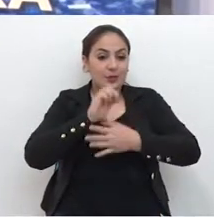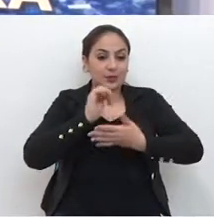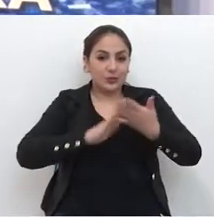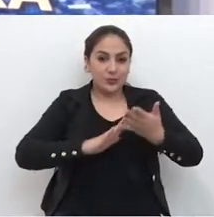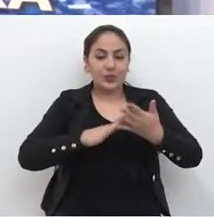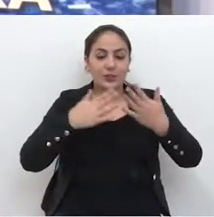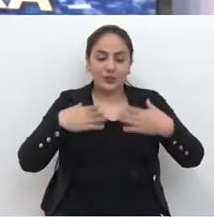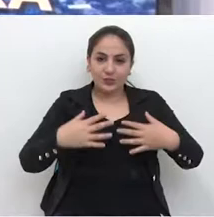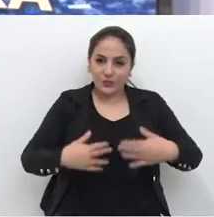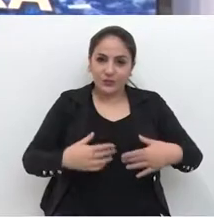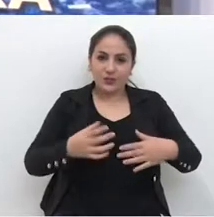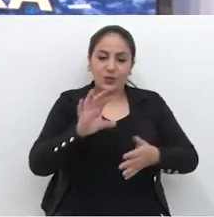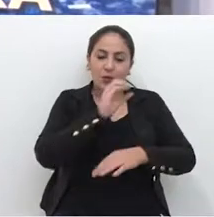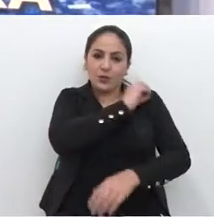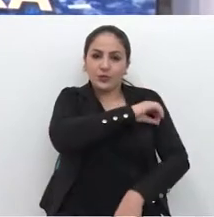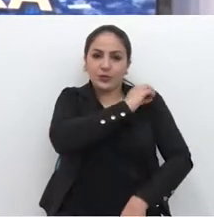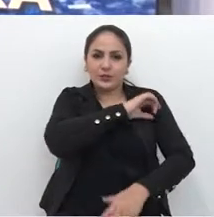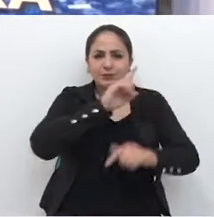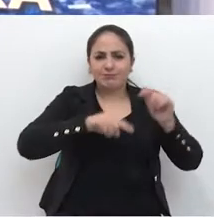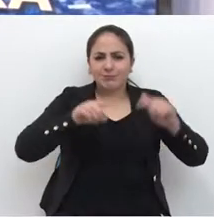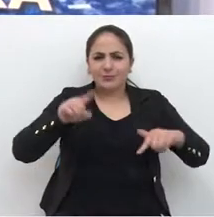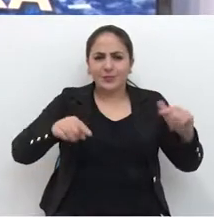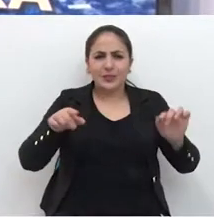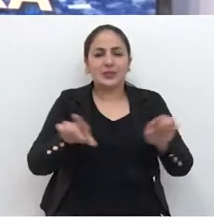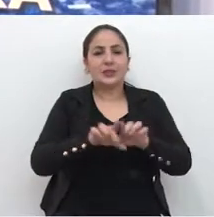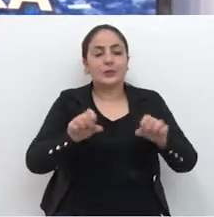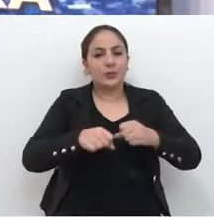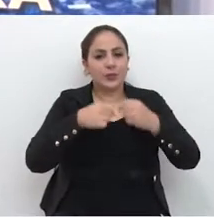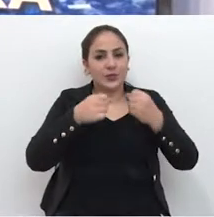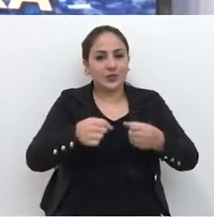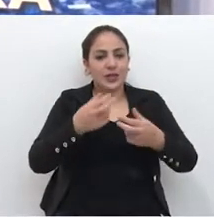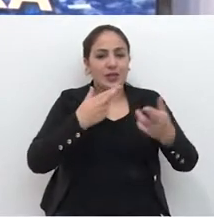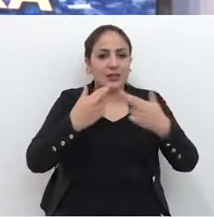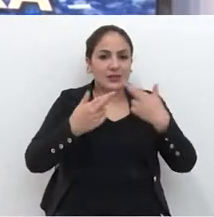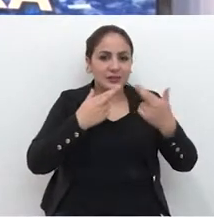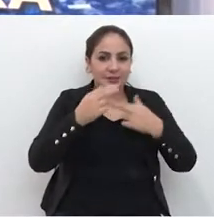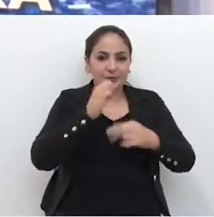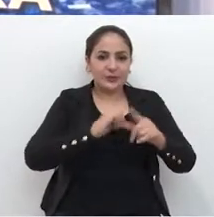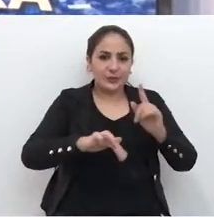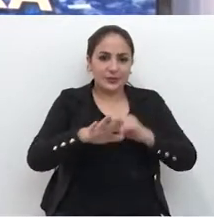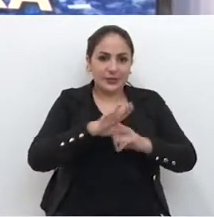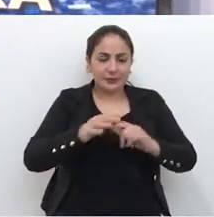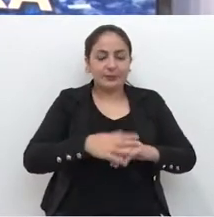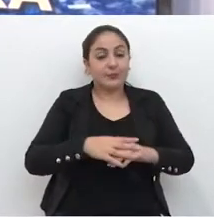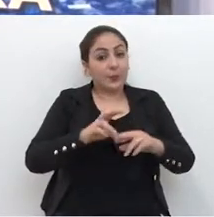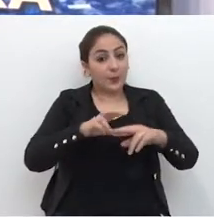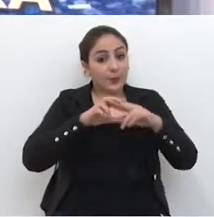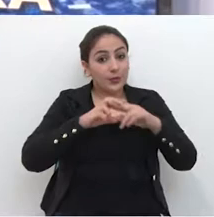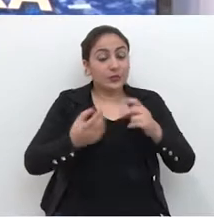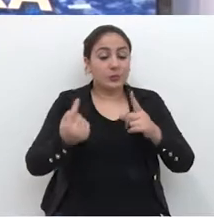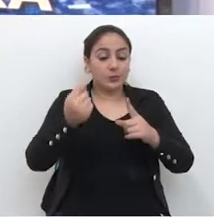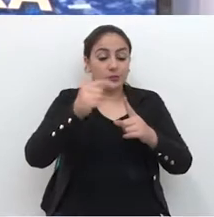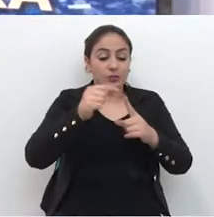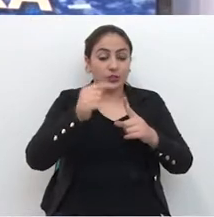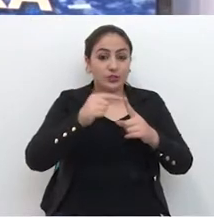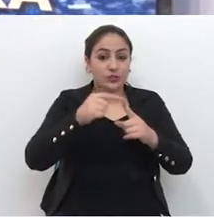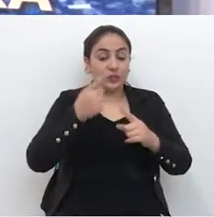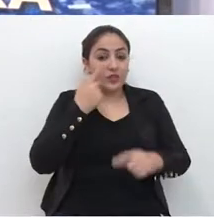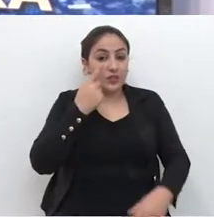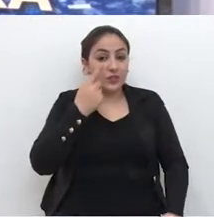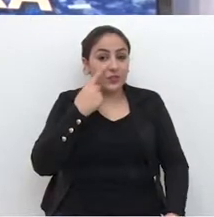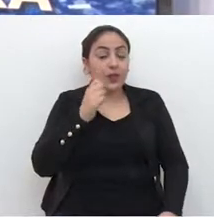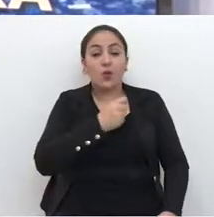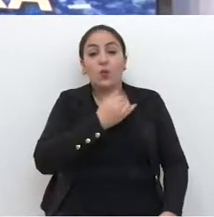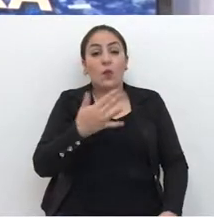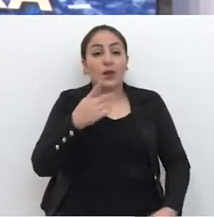participam de atividades físicas, oficinas variadas e fortalecem as relações sociais. Então, com o objetivo